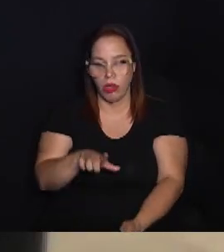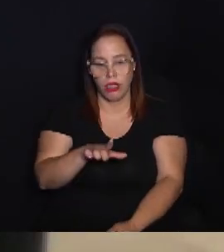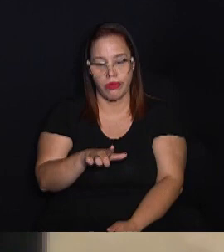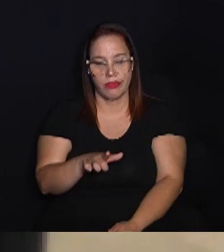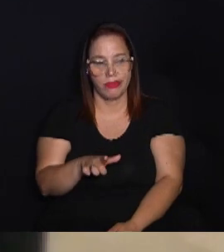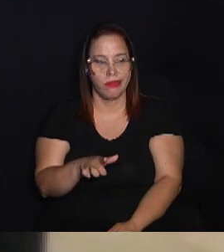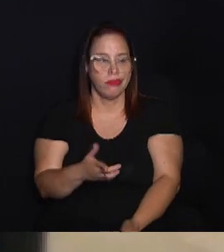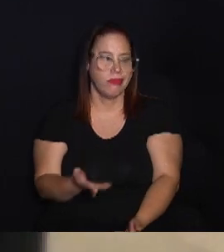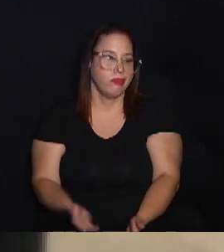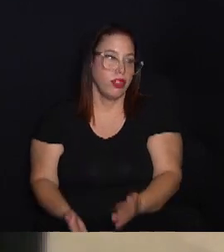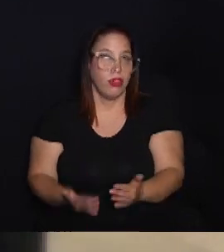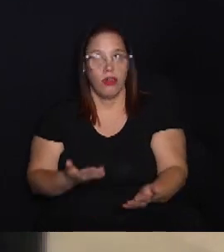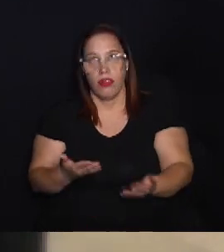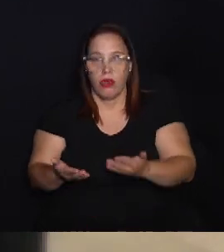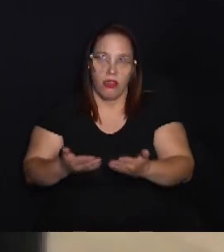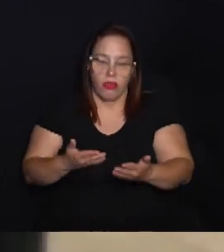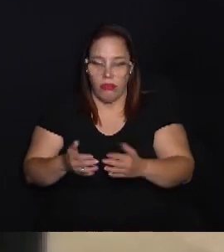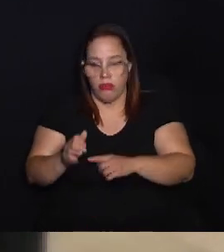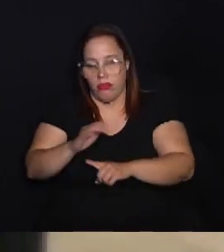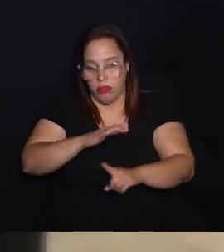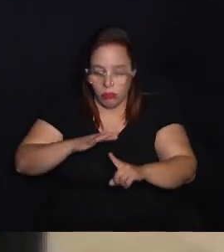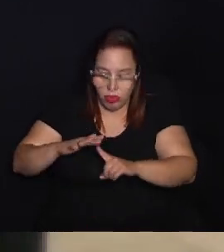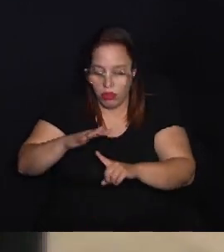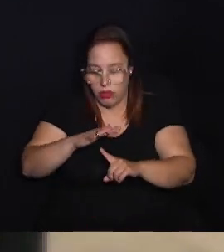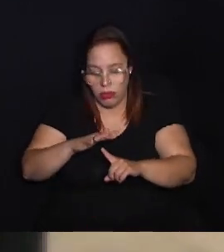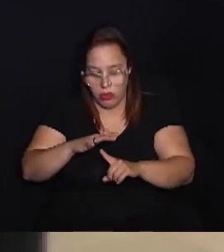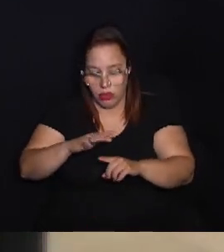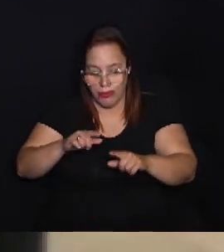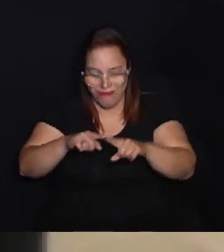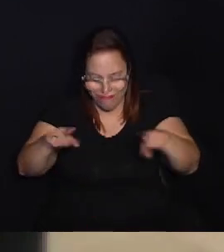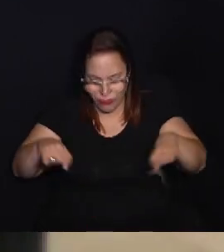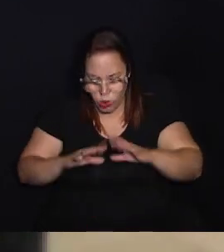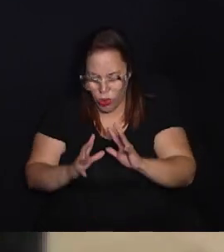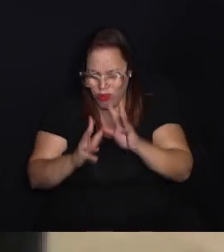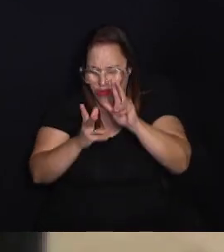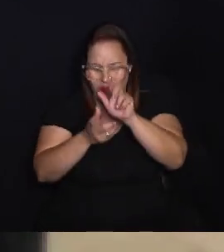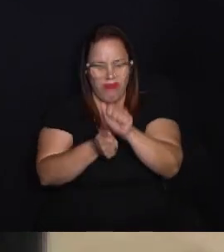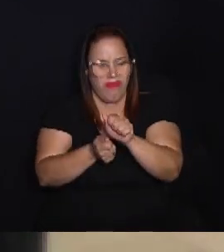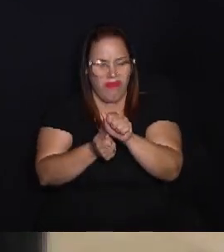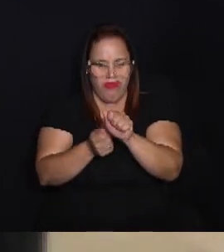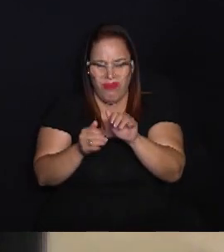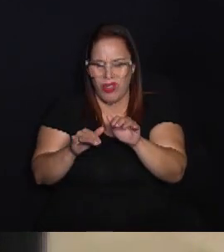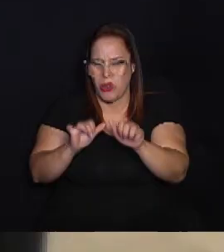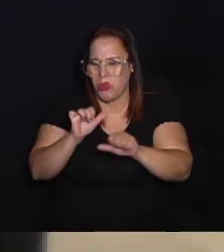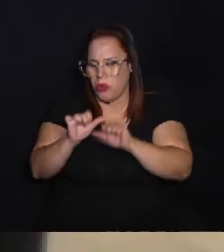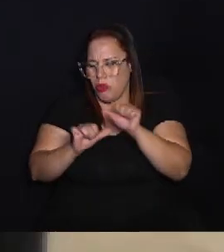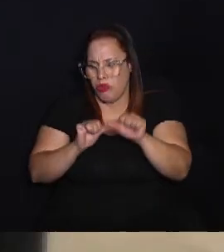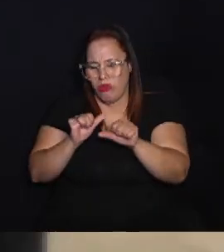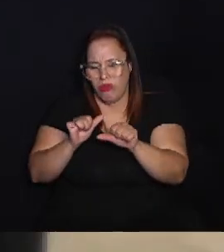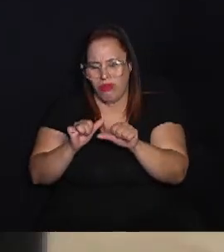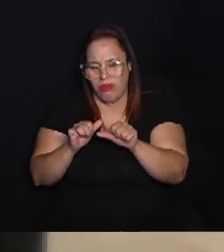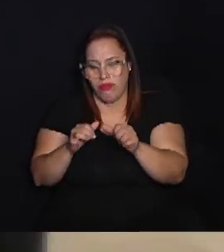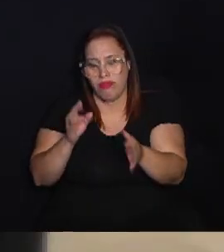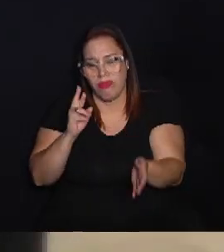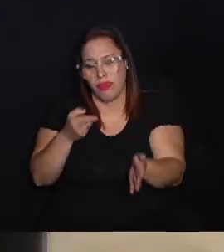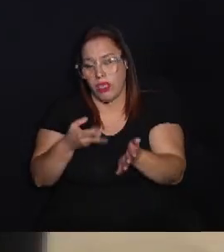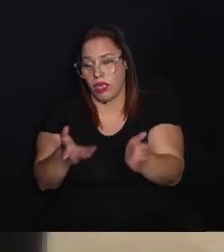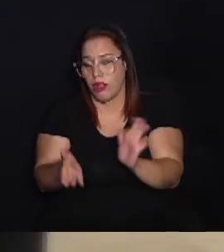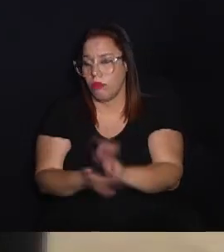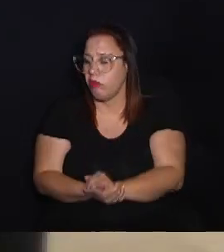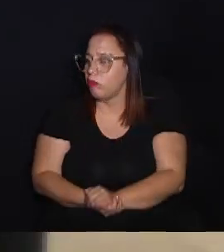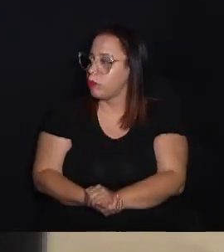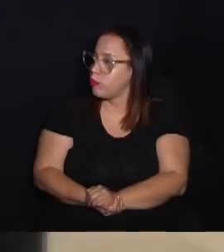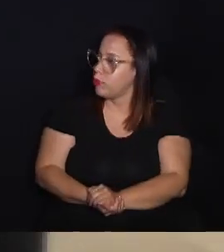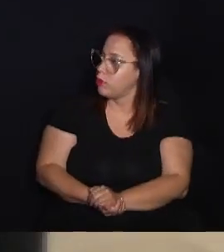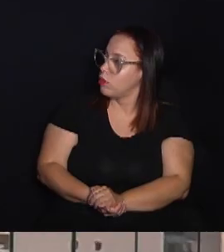justamente por conta dessa imprevisibilidade do meio ambiente e porque o cenário mundial está cada vez mudando no que diz respeito a esse